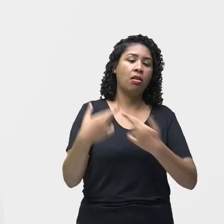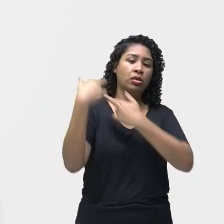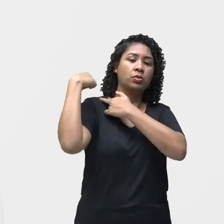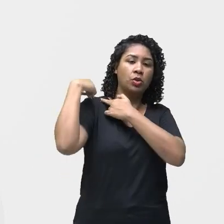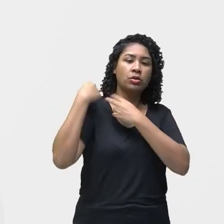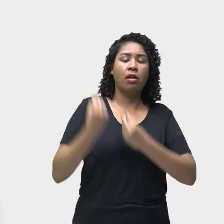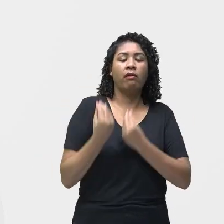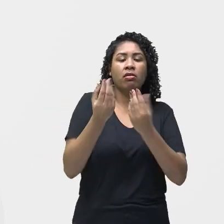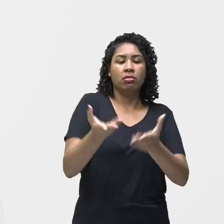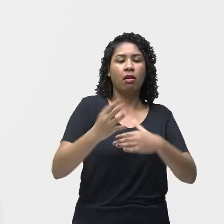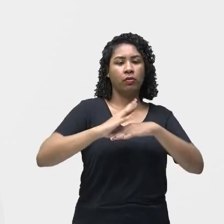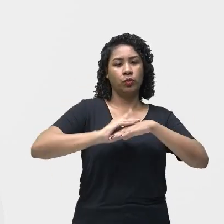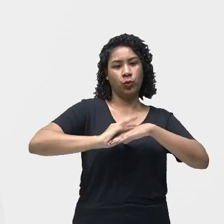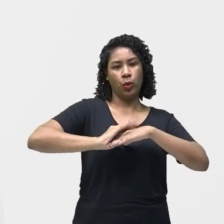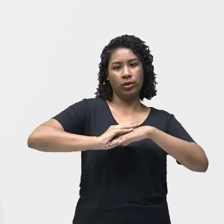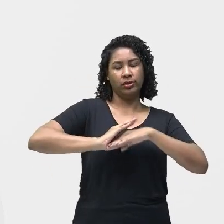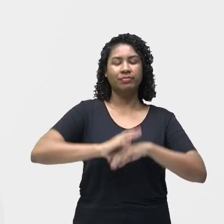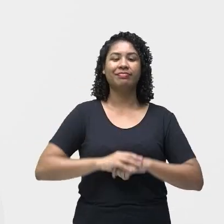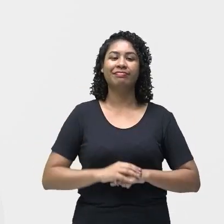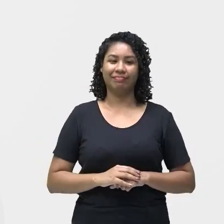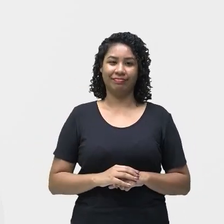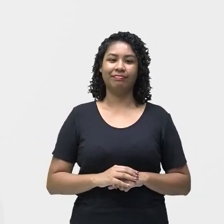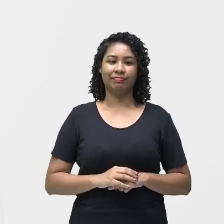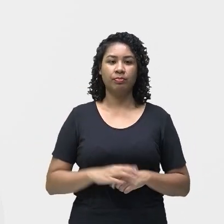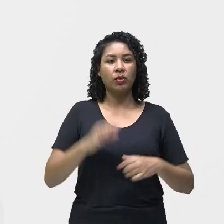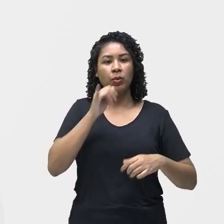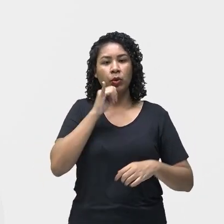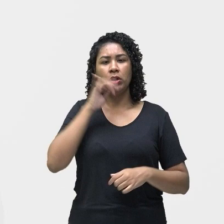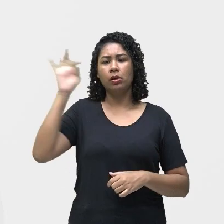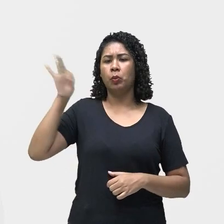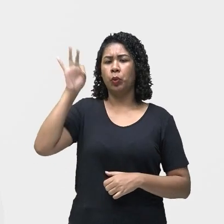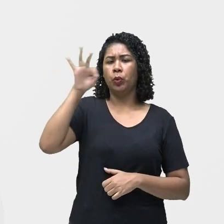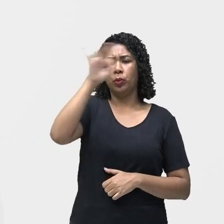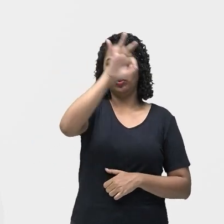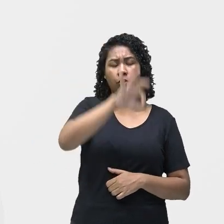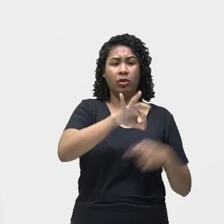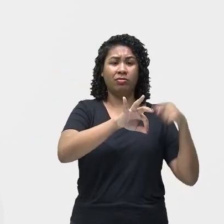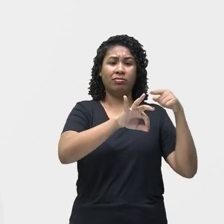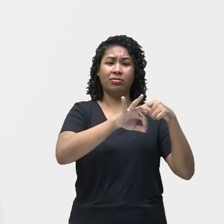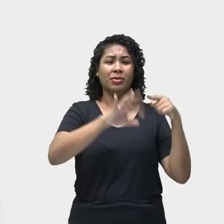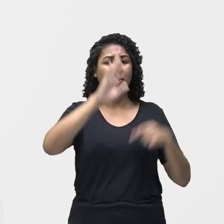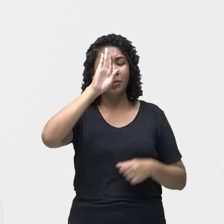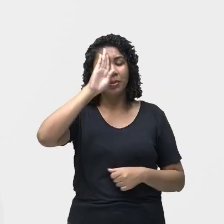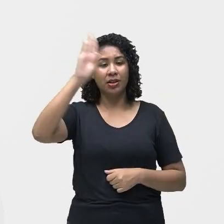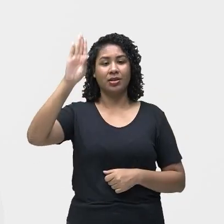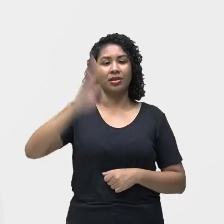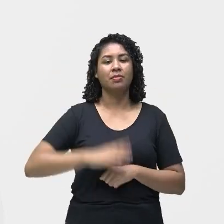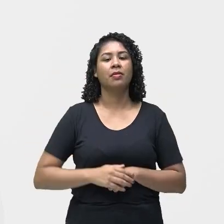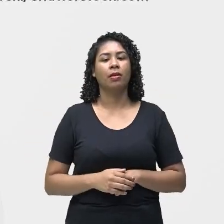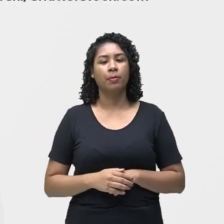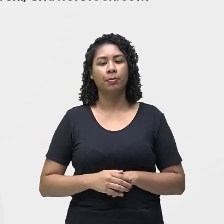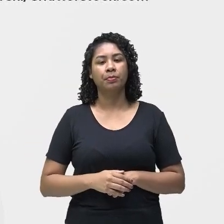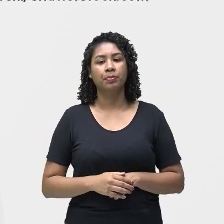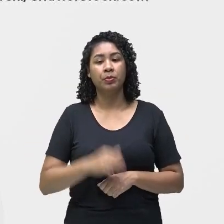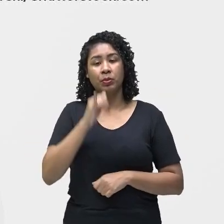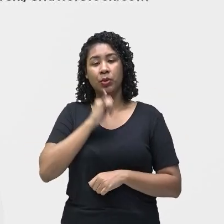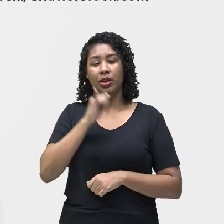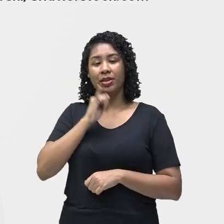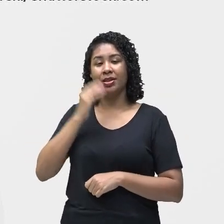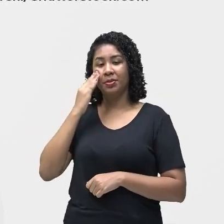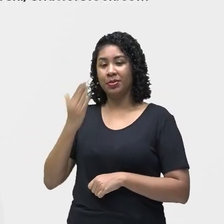dele e passa para outra pessoa. Os mosquitos são importantes vetores, como é o caso do Aedes